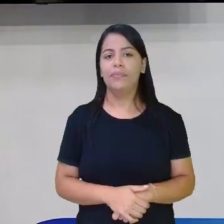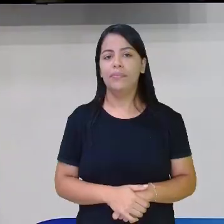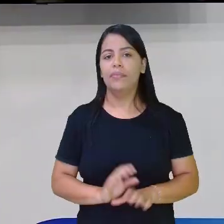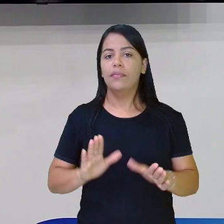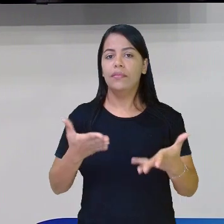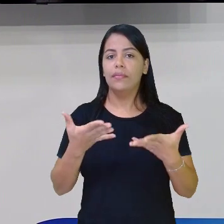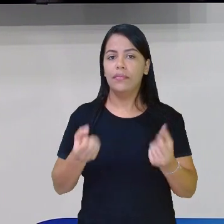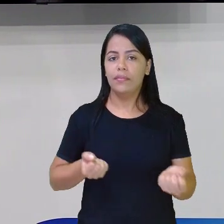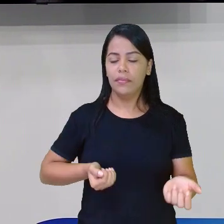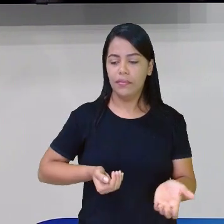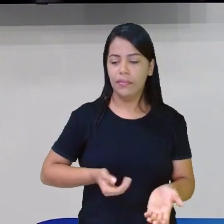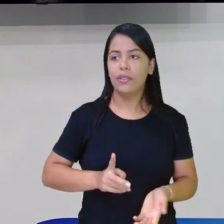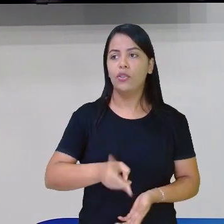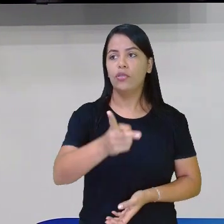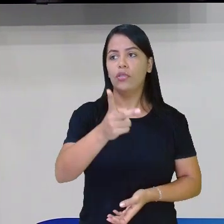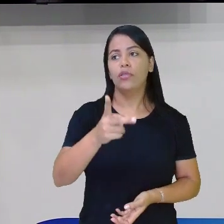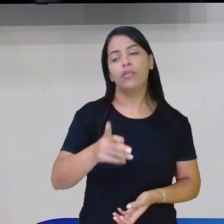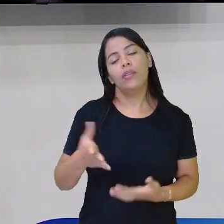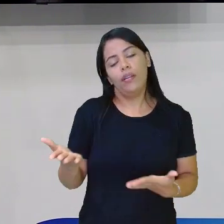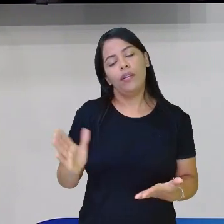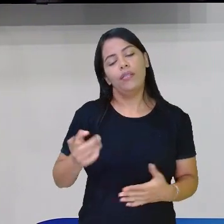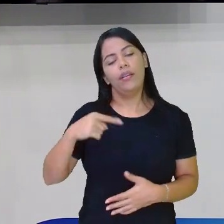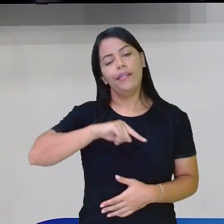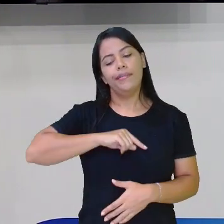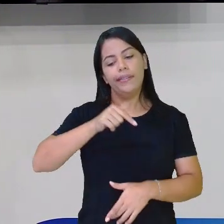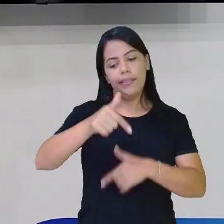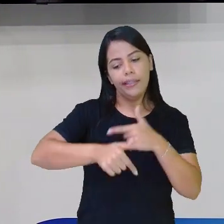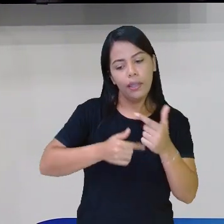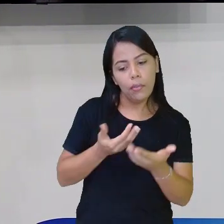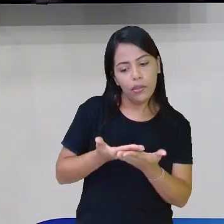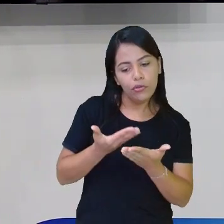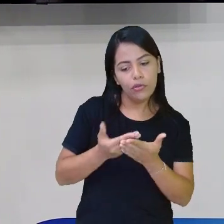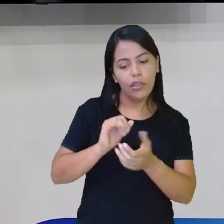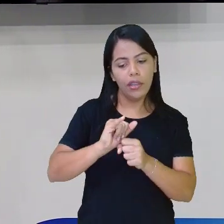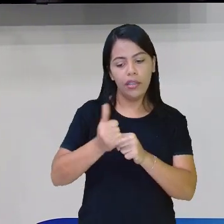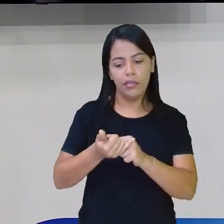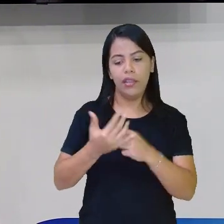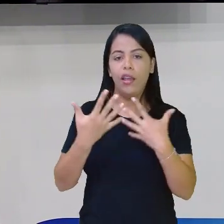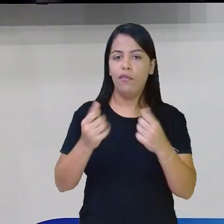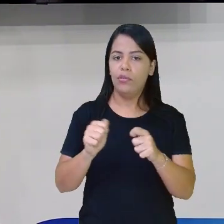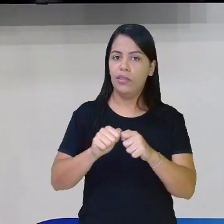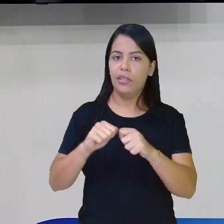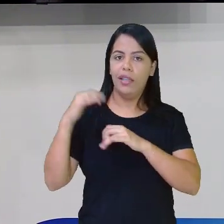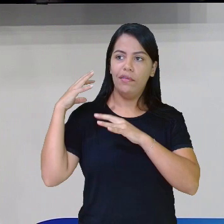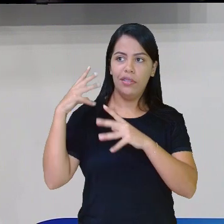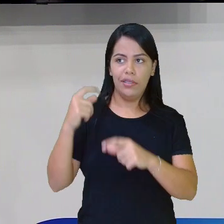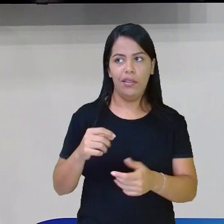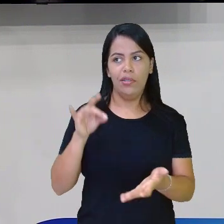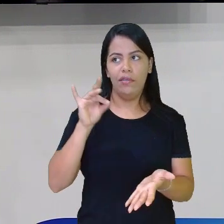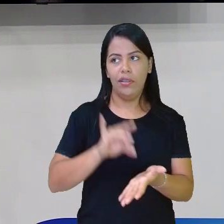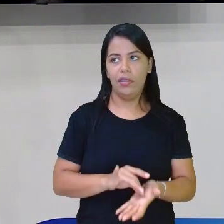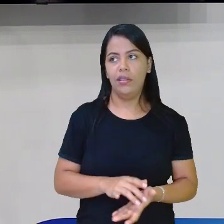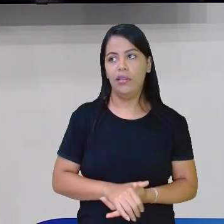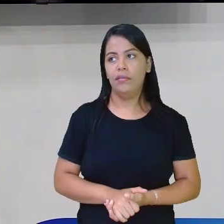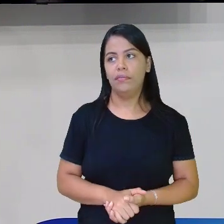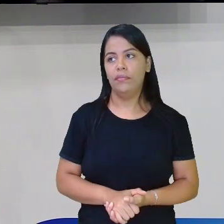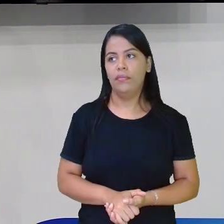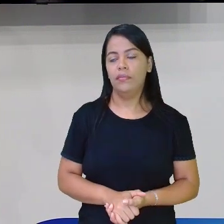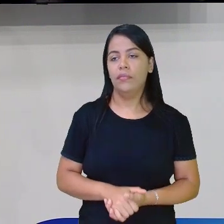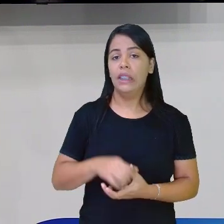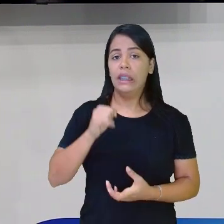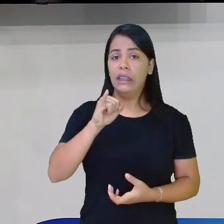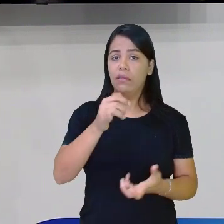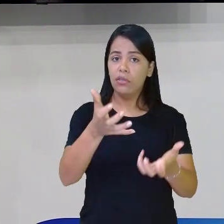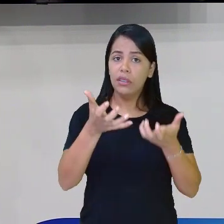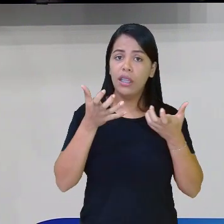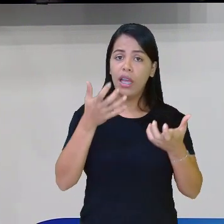Vamos continuar, então, Já que a gente está trabalhando, não é? Os adjetivos. Revisando, na verdade. Se você quiser ouvir